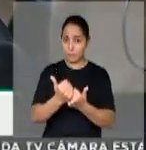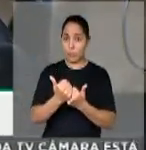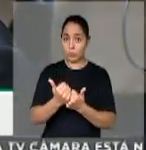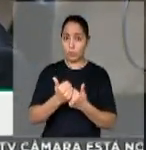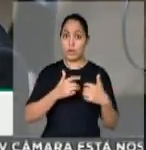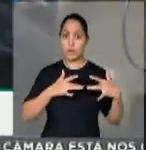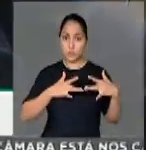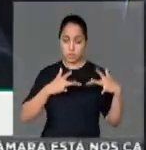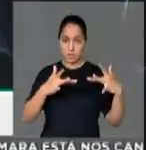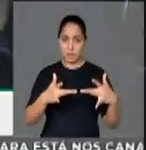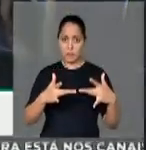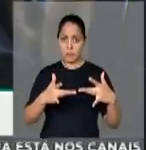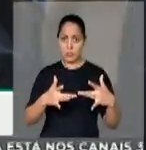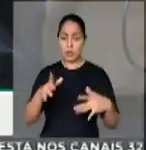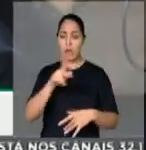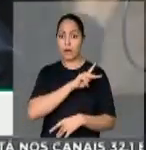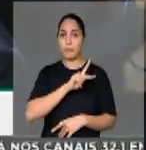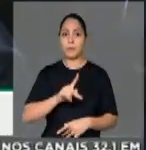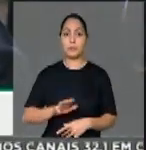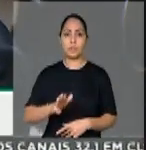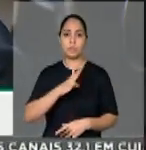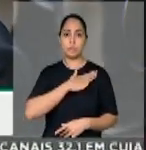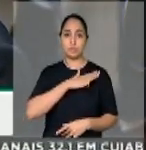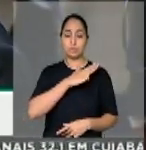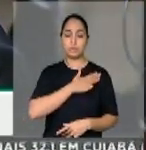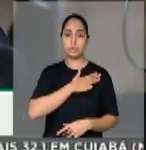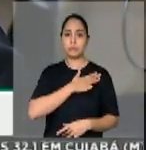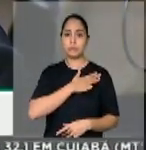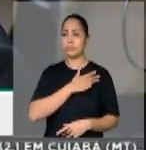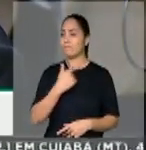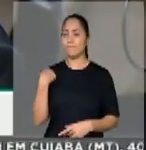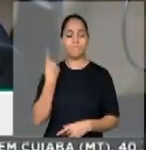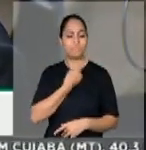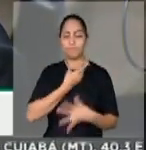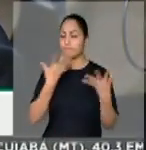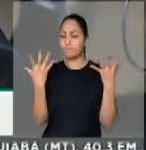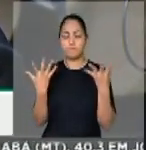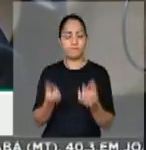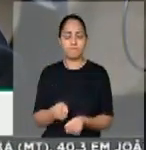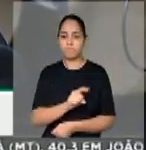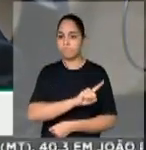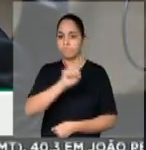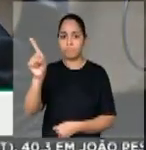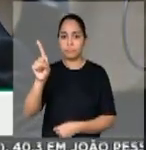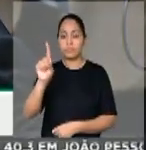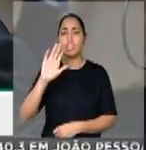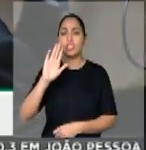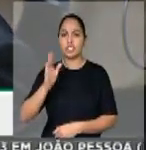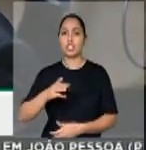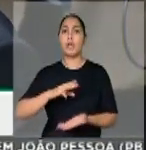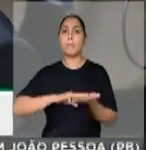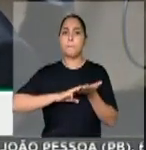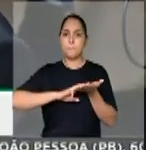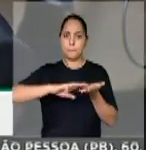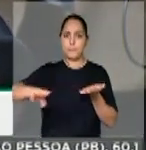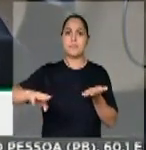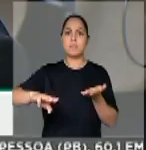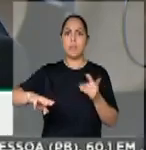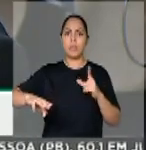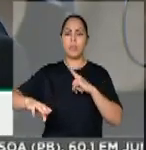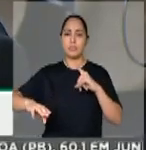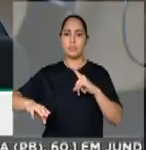apoio, minha solidariedade ao presidente Lula. Eu acho que é inaceitável, depois dessas mensagens que foram